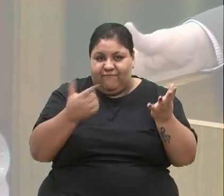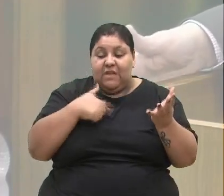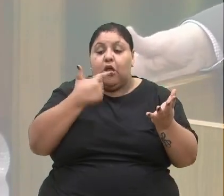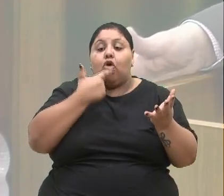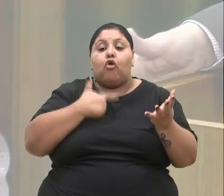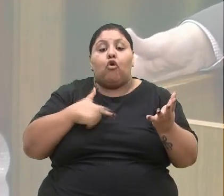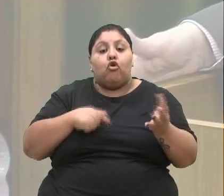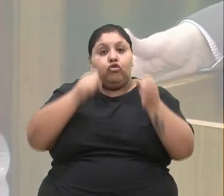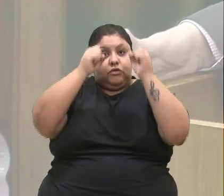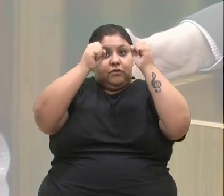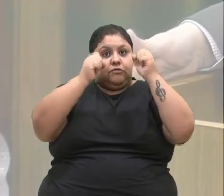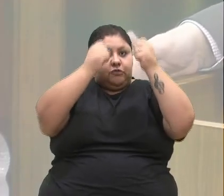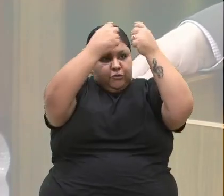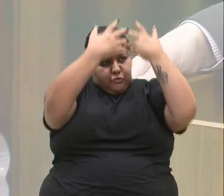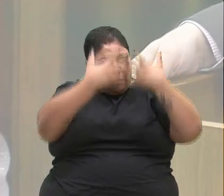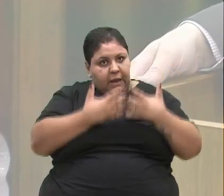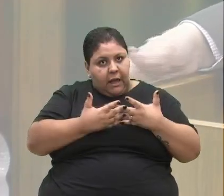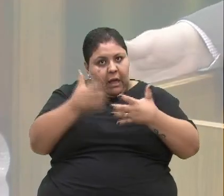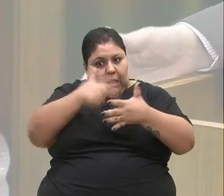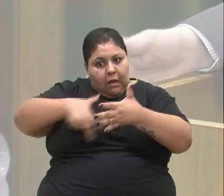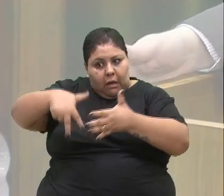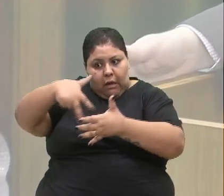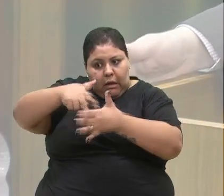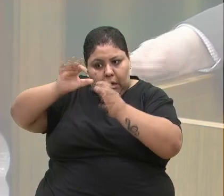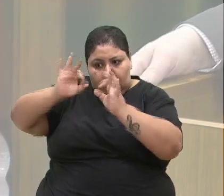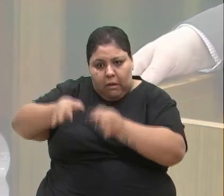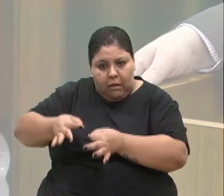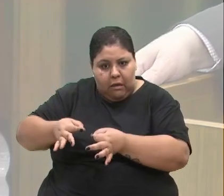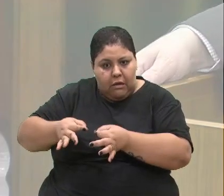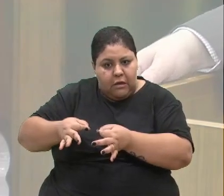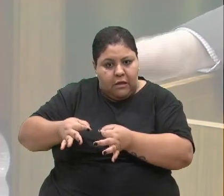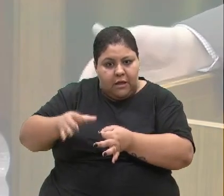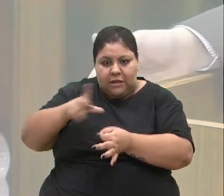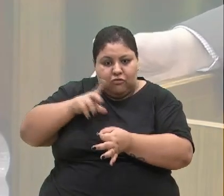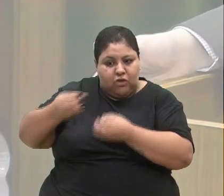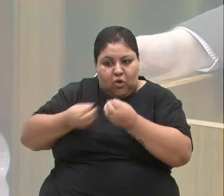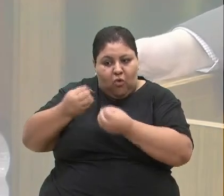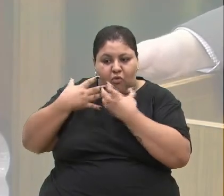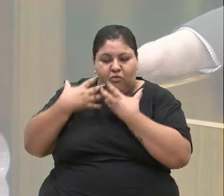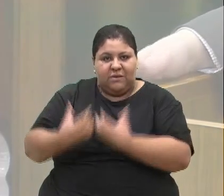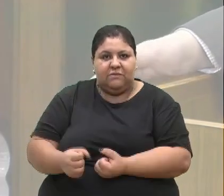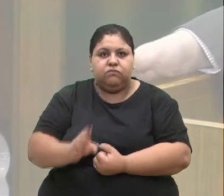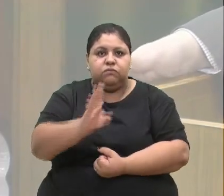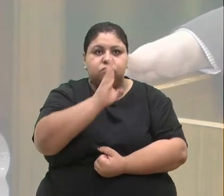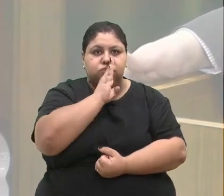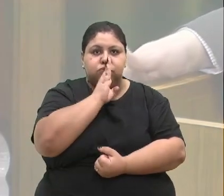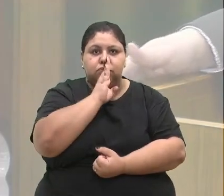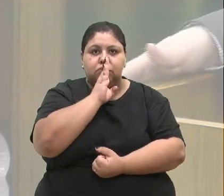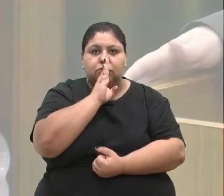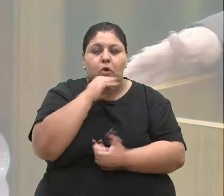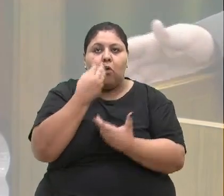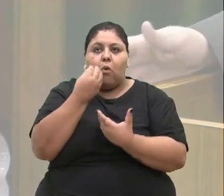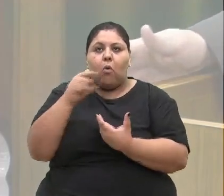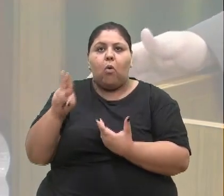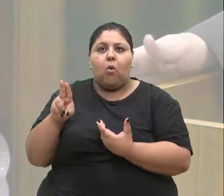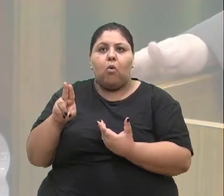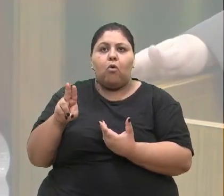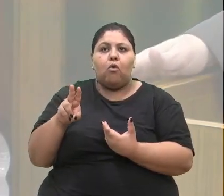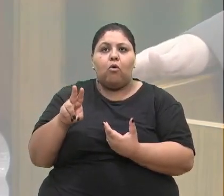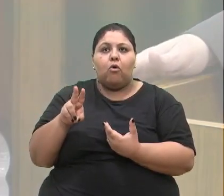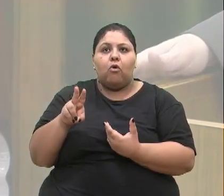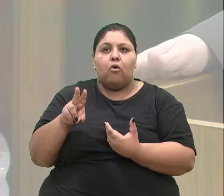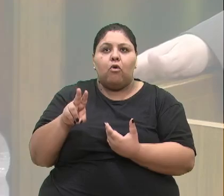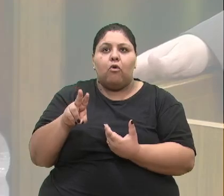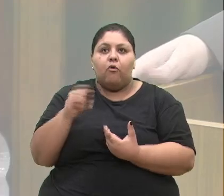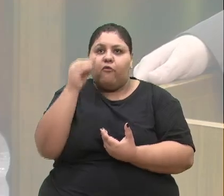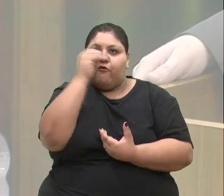trazer coisas construtivas para a tribuna, mas não dá mais para que eu me cale, ou que eu faça com que não exista esse problema.